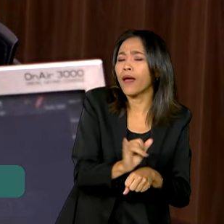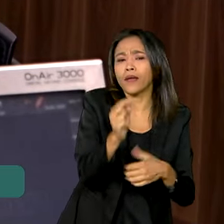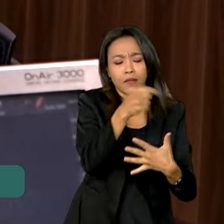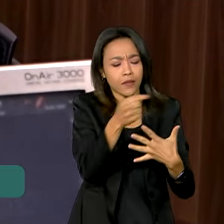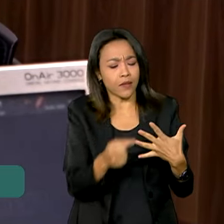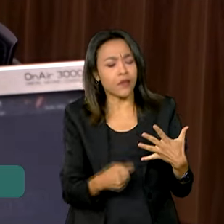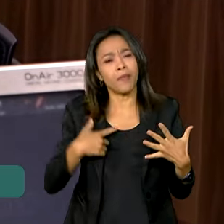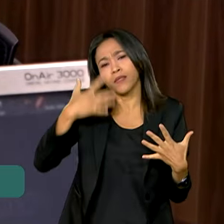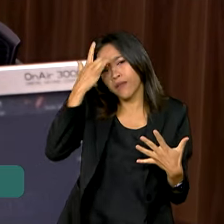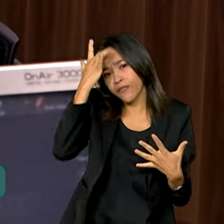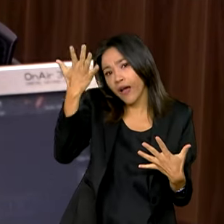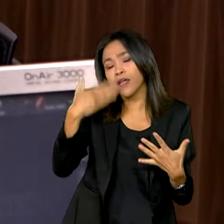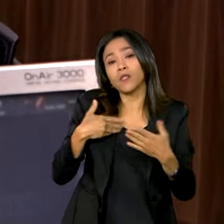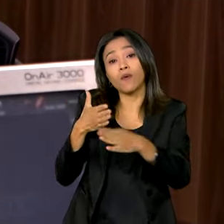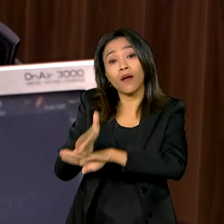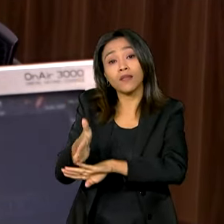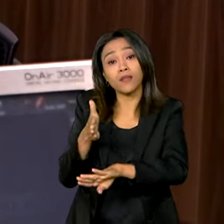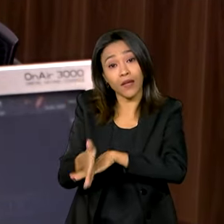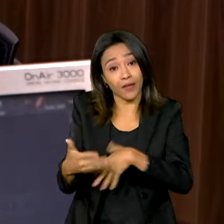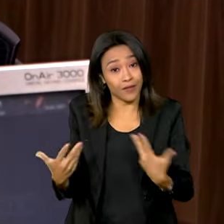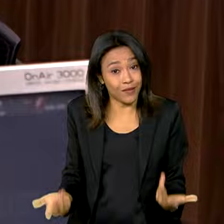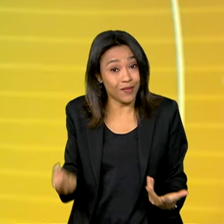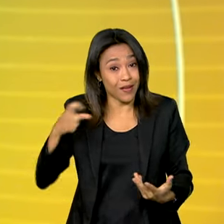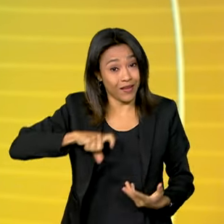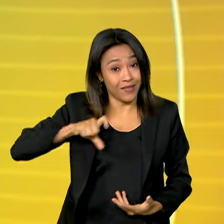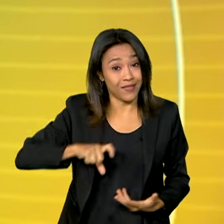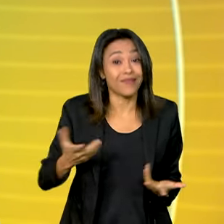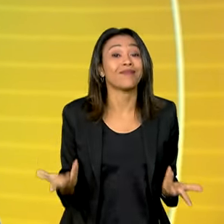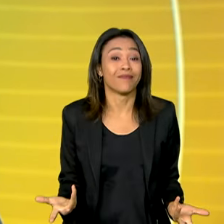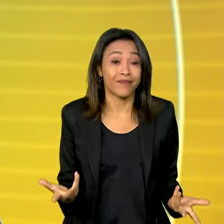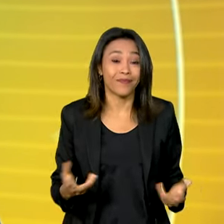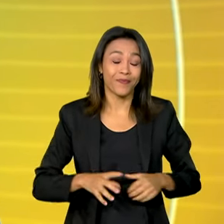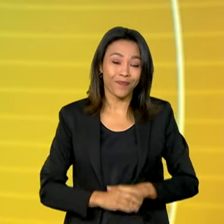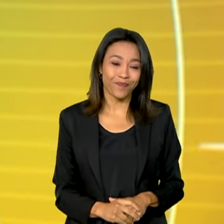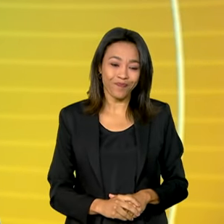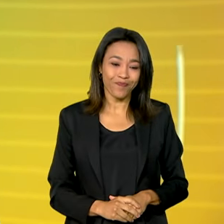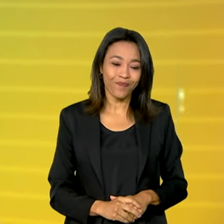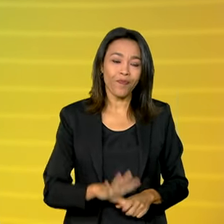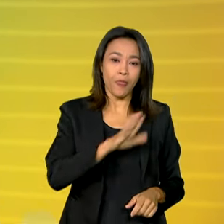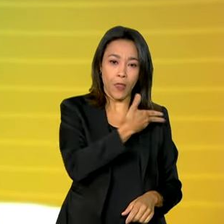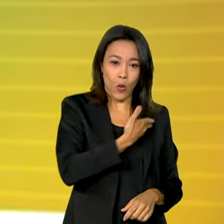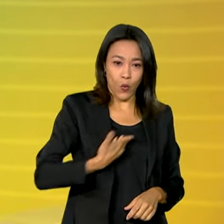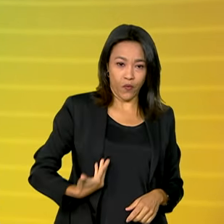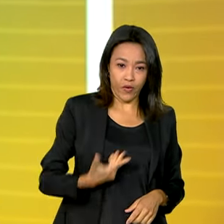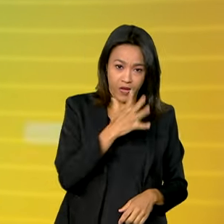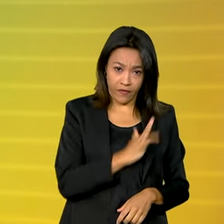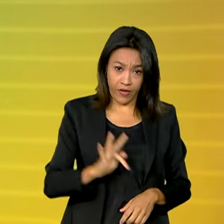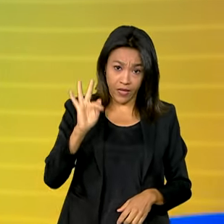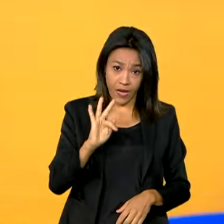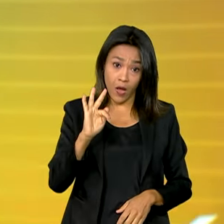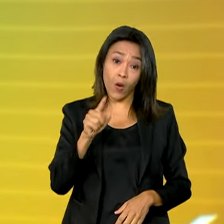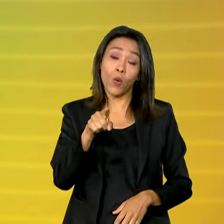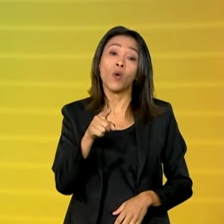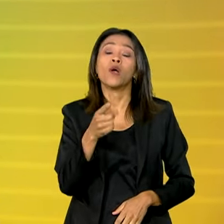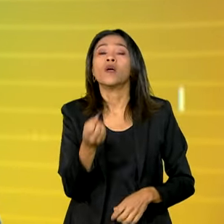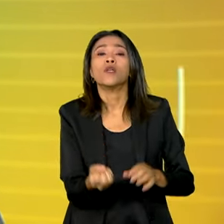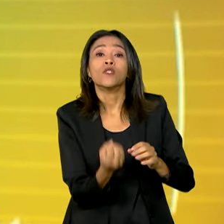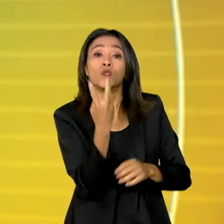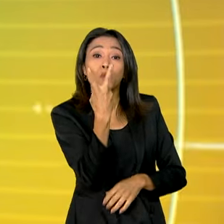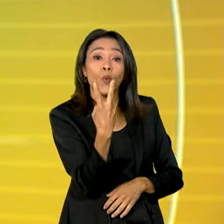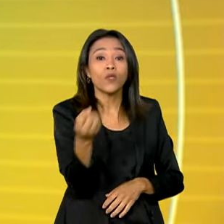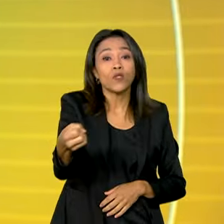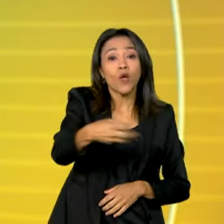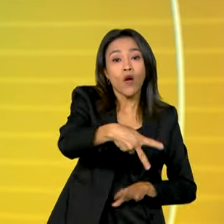esse acesso do cidadão à Carteira Nacional de Habilitação. O governo federal publicou duas novas portarias que